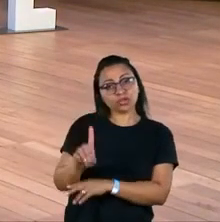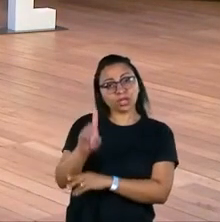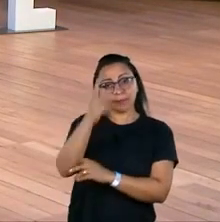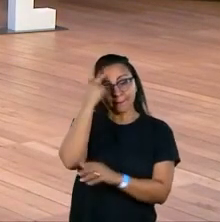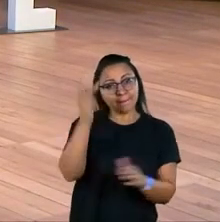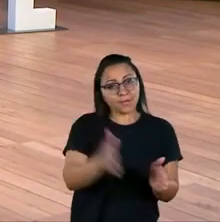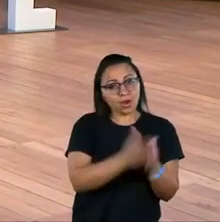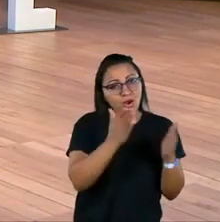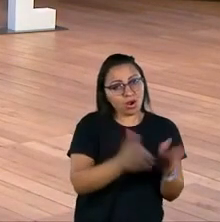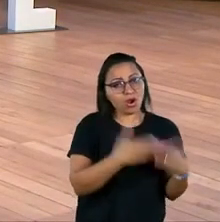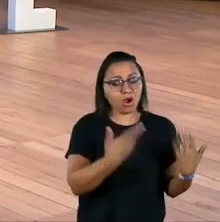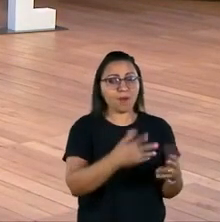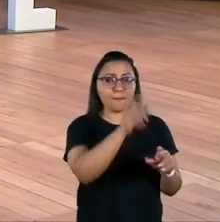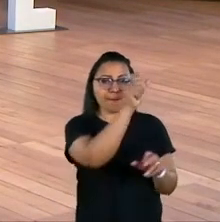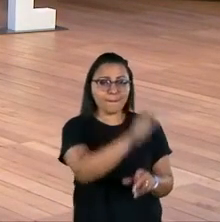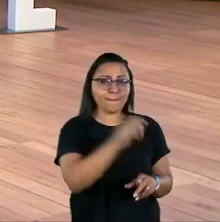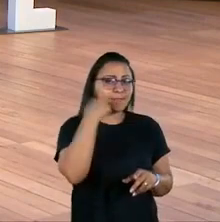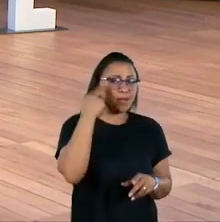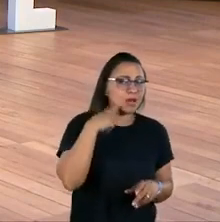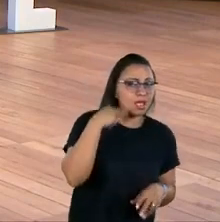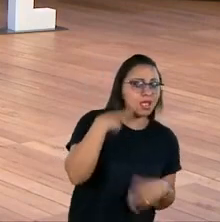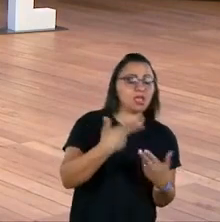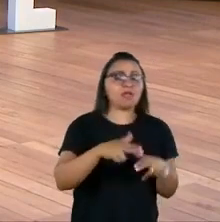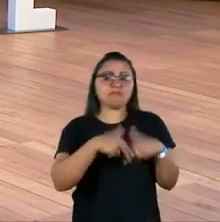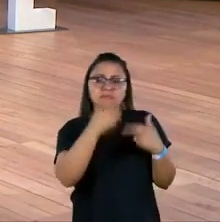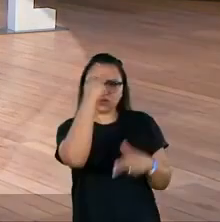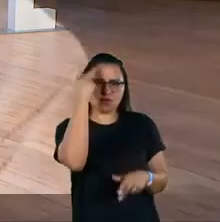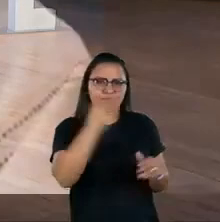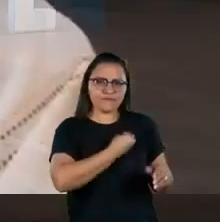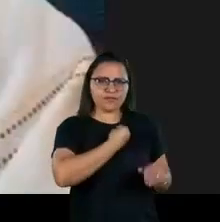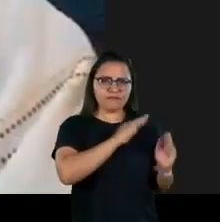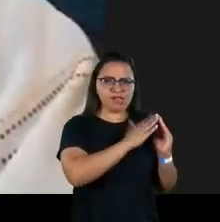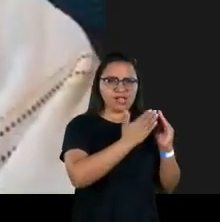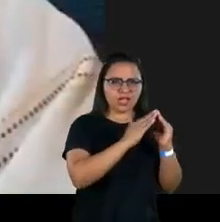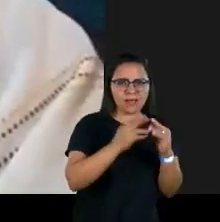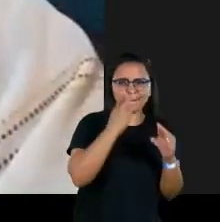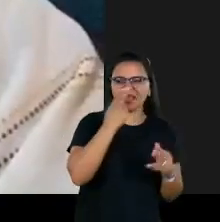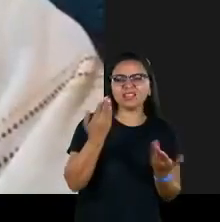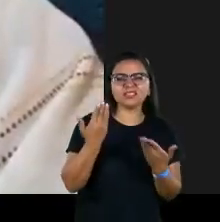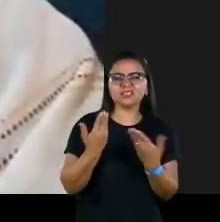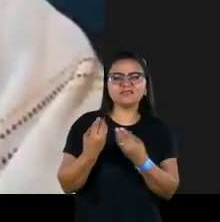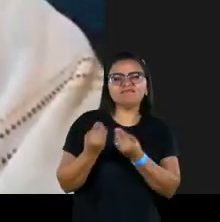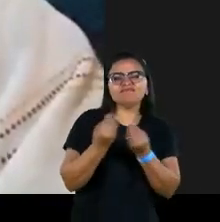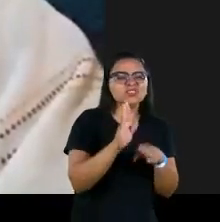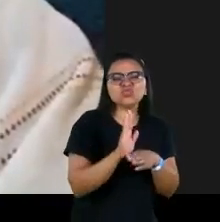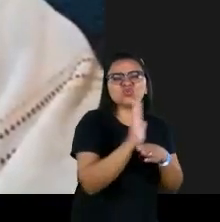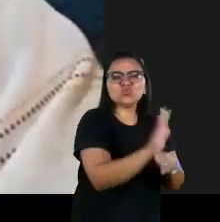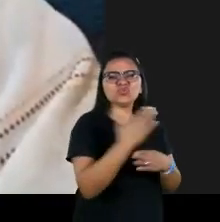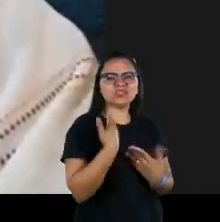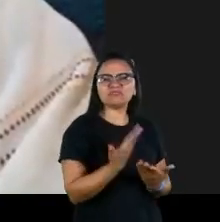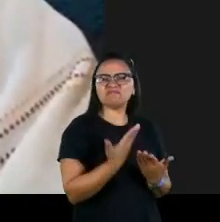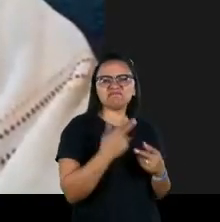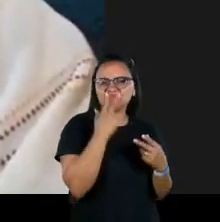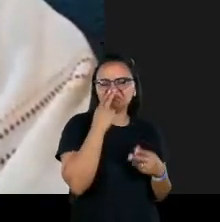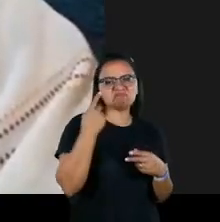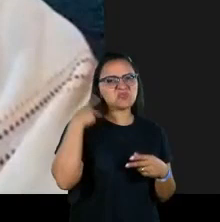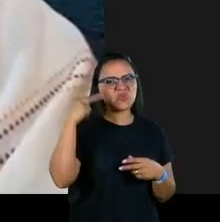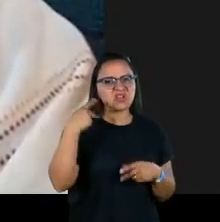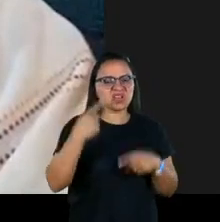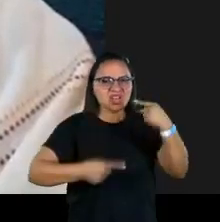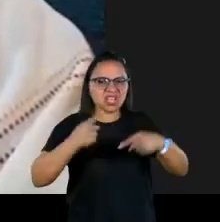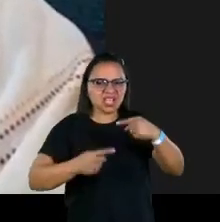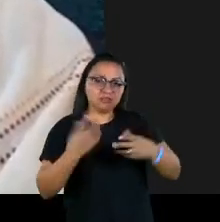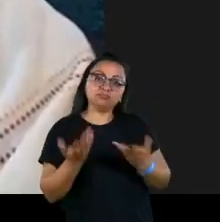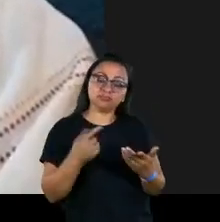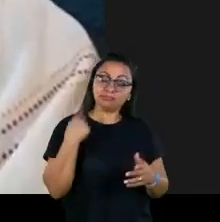para os pobres, para os pretos, para o morador de favela, muitas vezes, vem como um favor de algum político, sem falar que a gente,